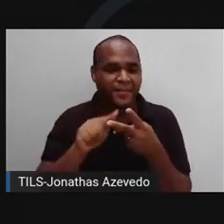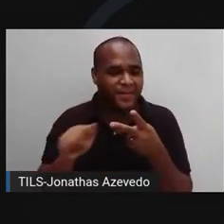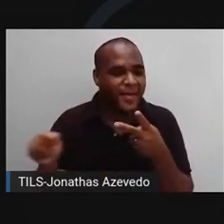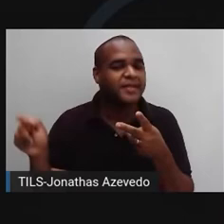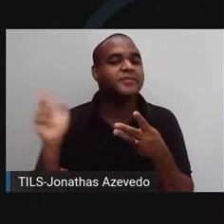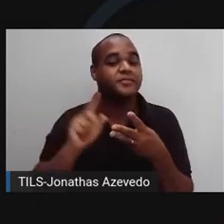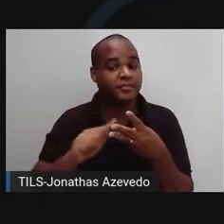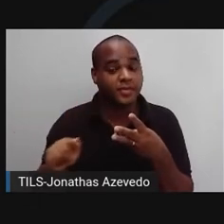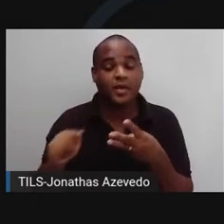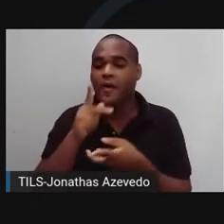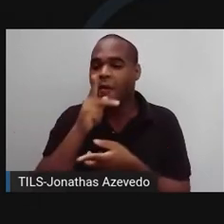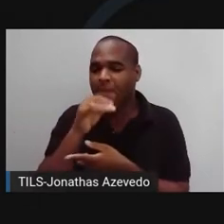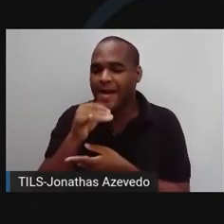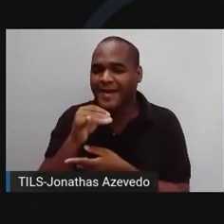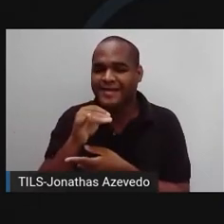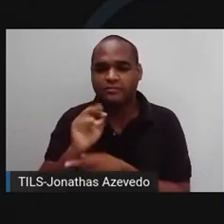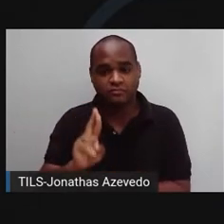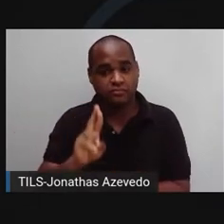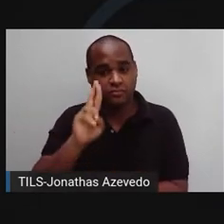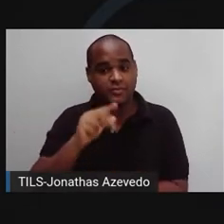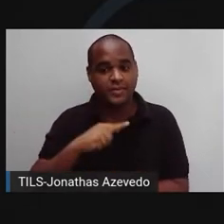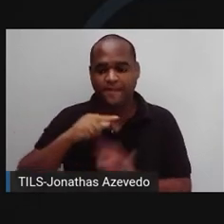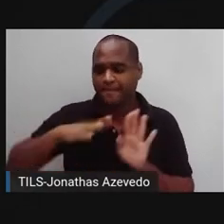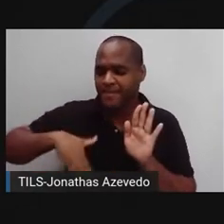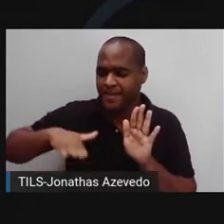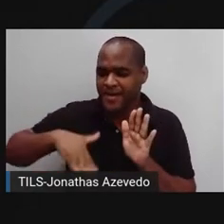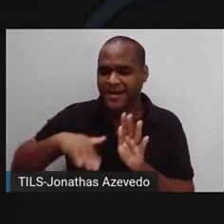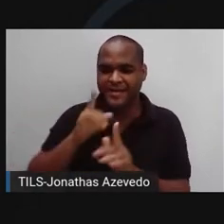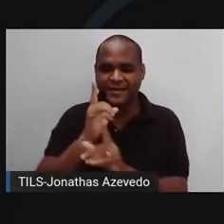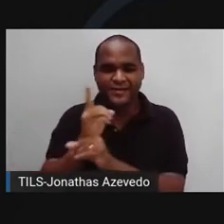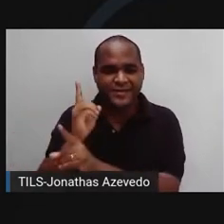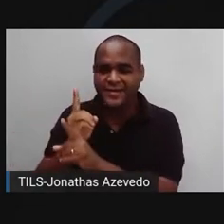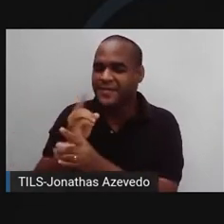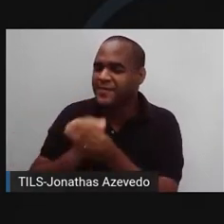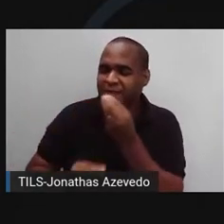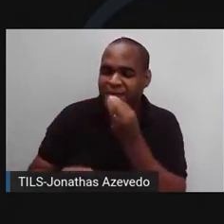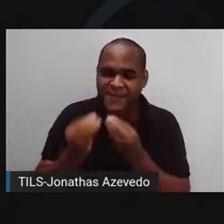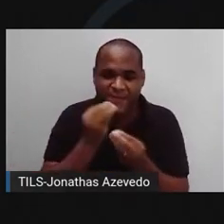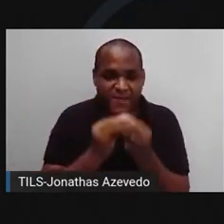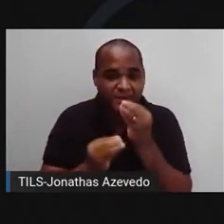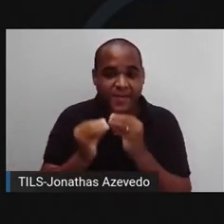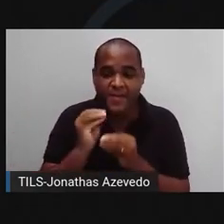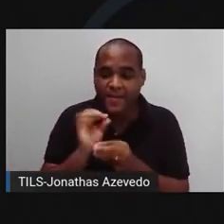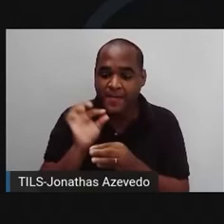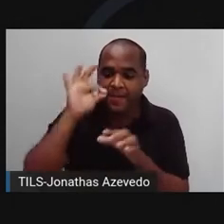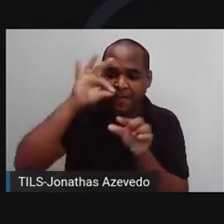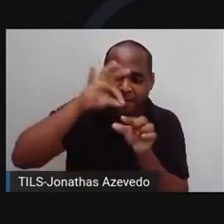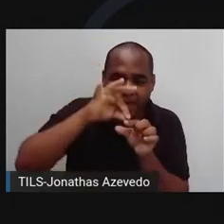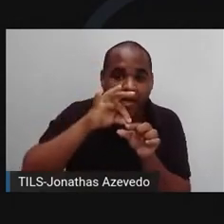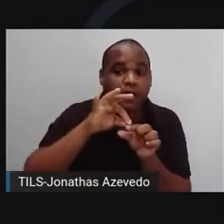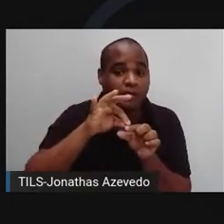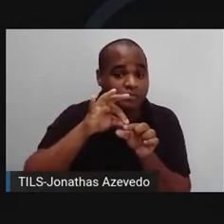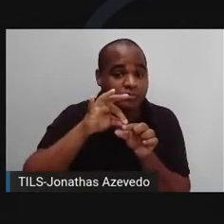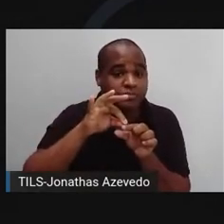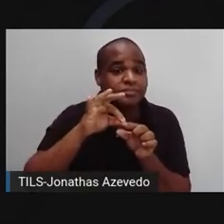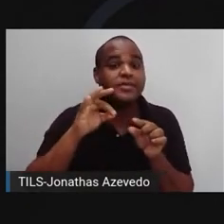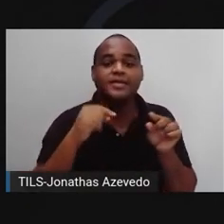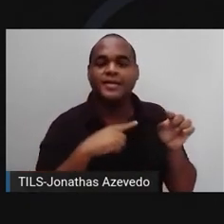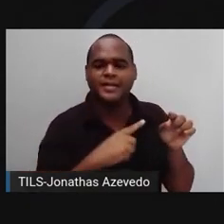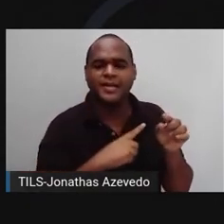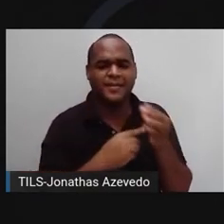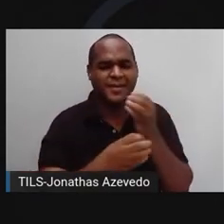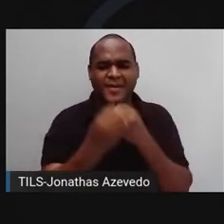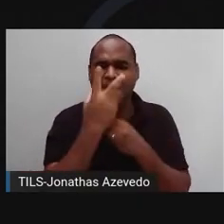Os pais trazem o que encontram no mar para os pequenos se alimentarem. O problema é que muitas vezes, que parece